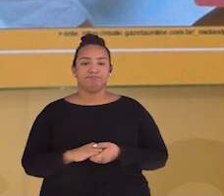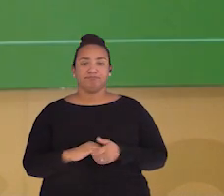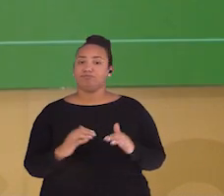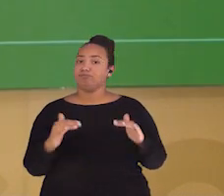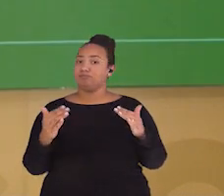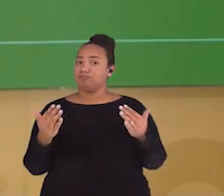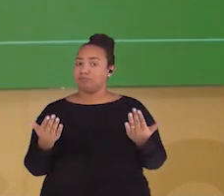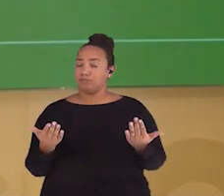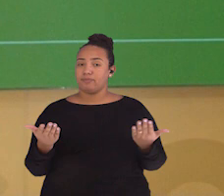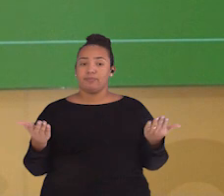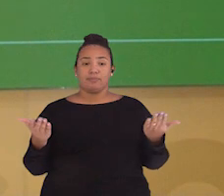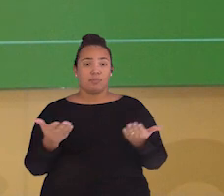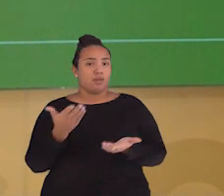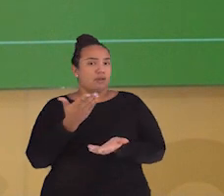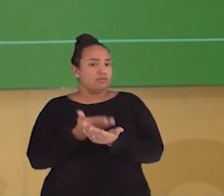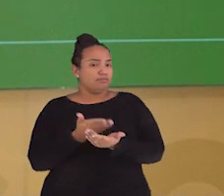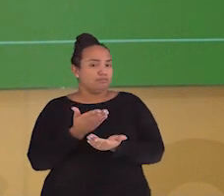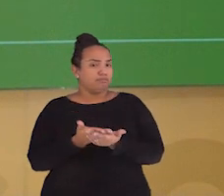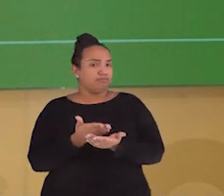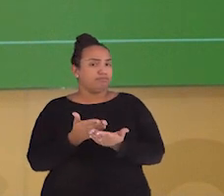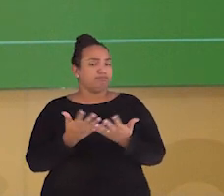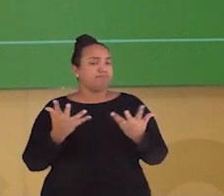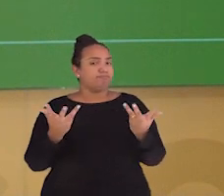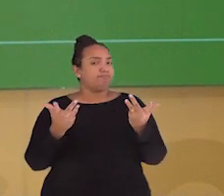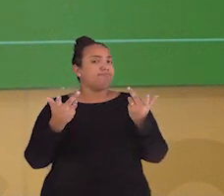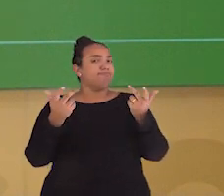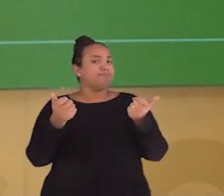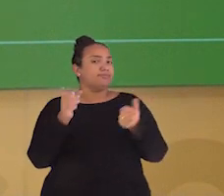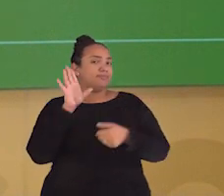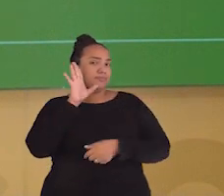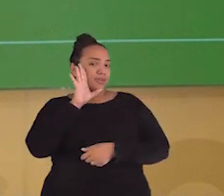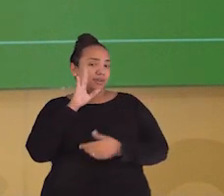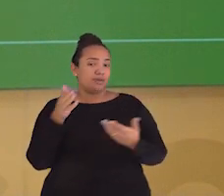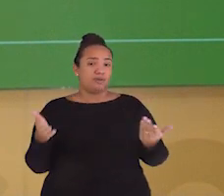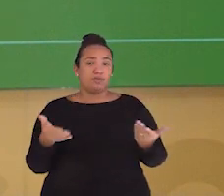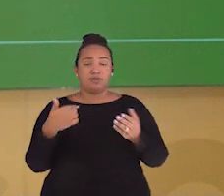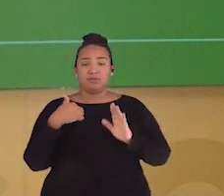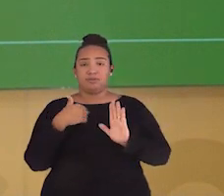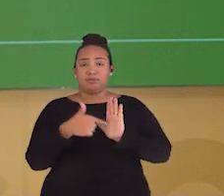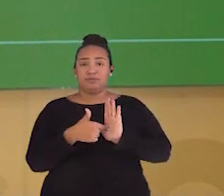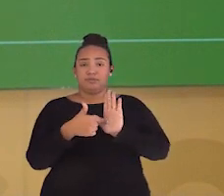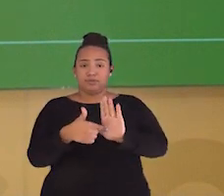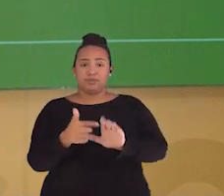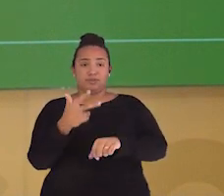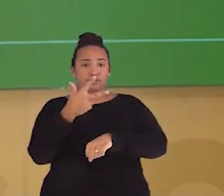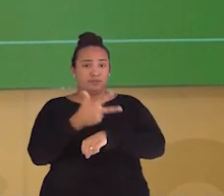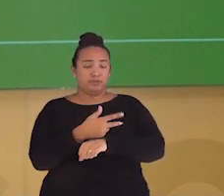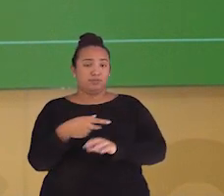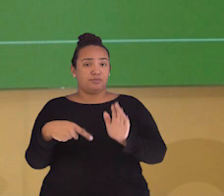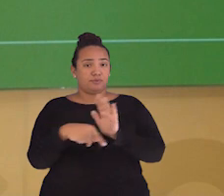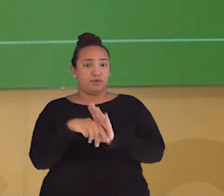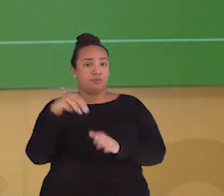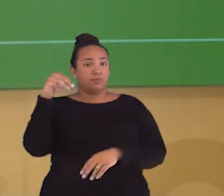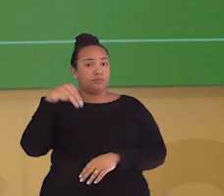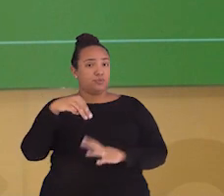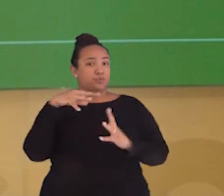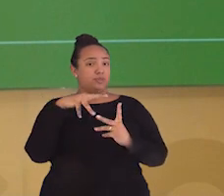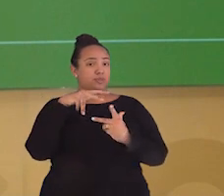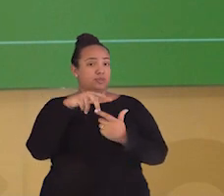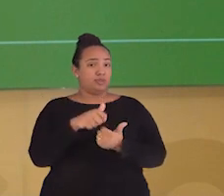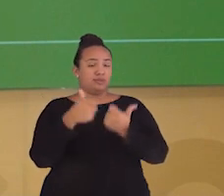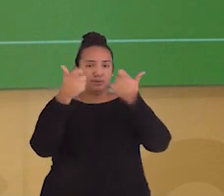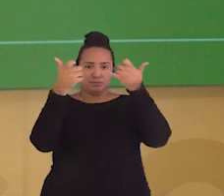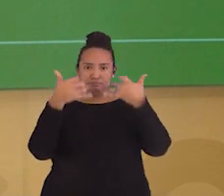Assim, vamos deixar a aula mais legal. Para isso, trouxe para vocês um vídeo que é do Minuto da